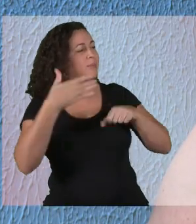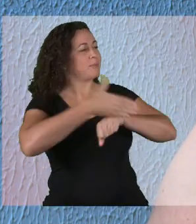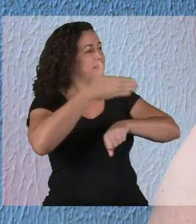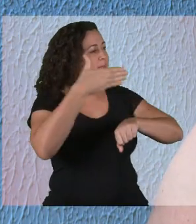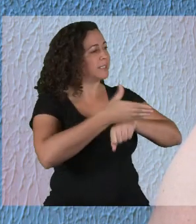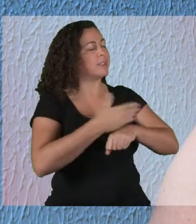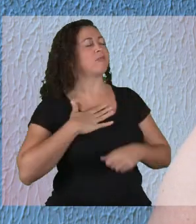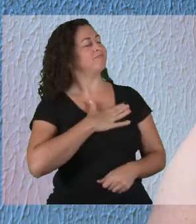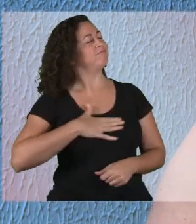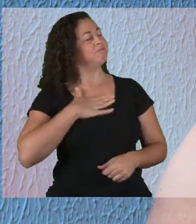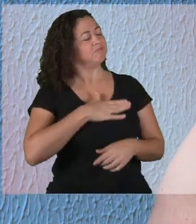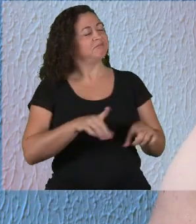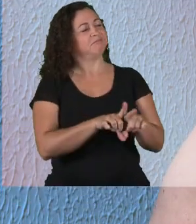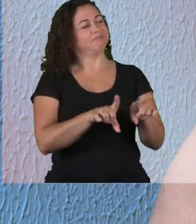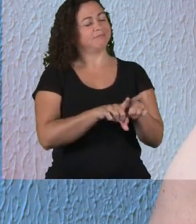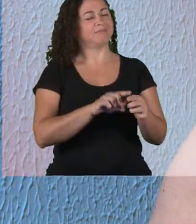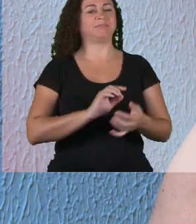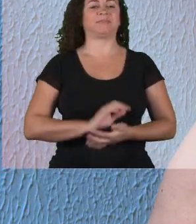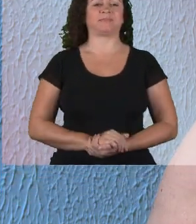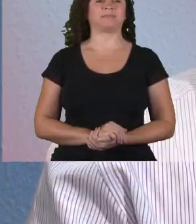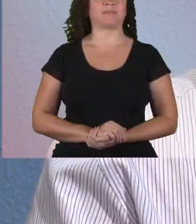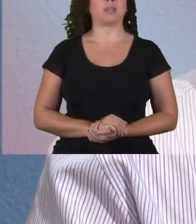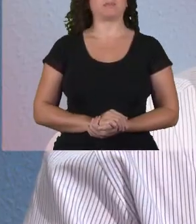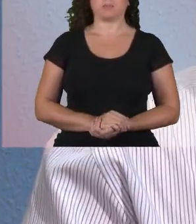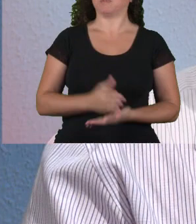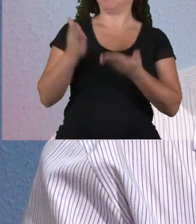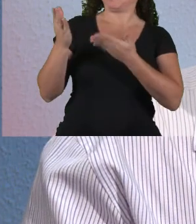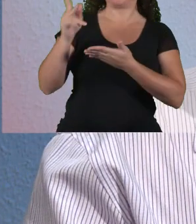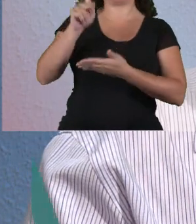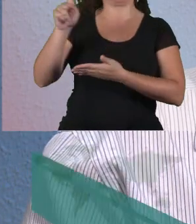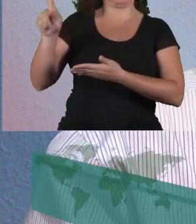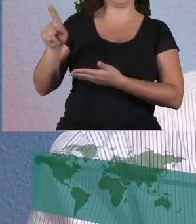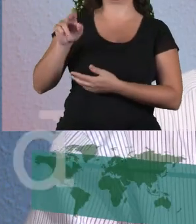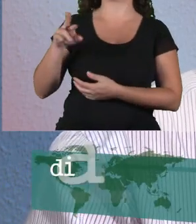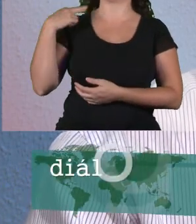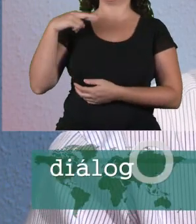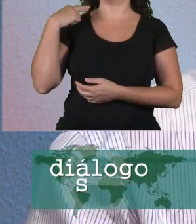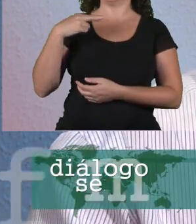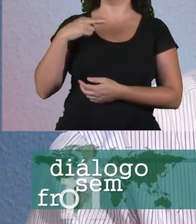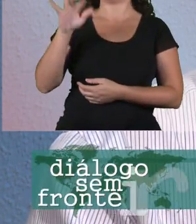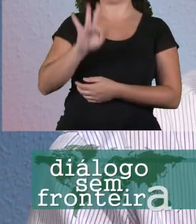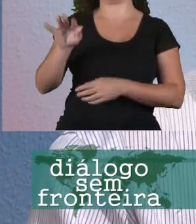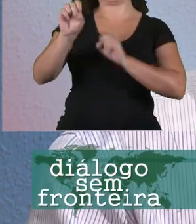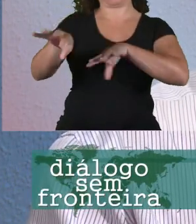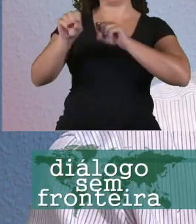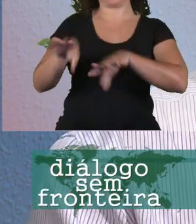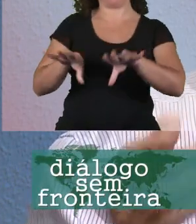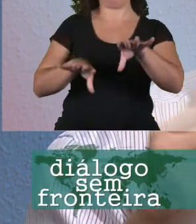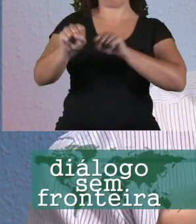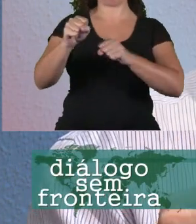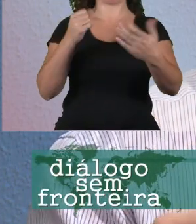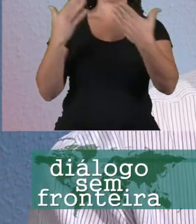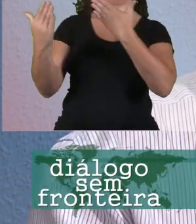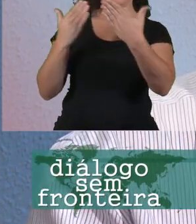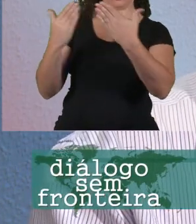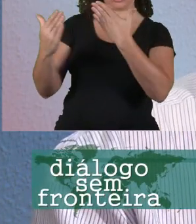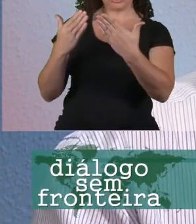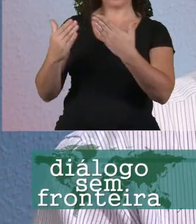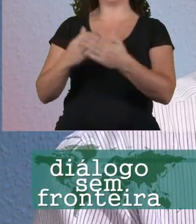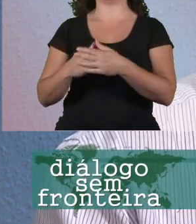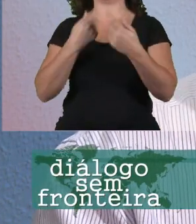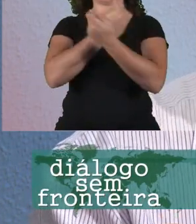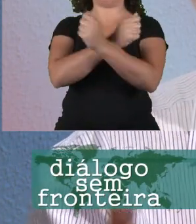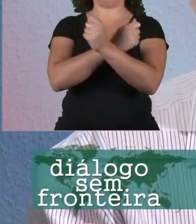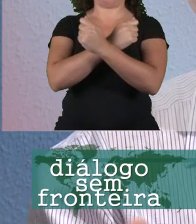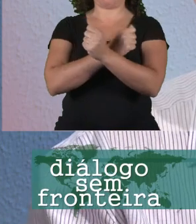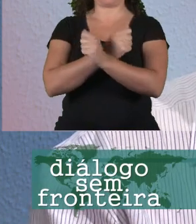o convite e a honra de estar aqui com vocês. A professora Regina, aqui da nossa Faculdade de Educação, ela tem uma formação em Psicologia